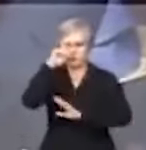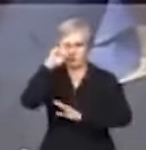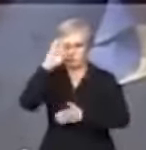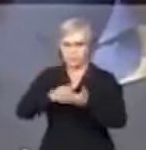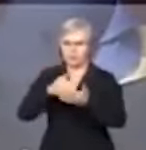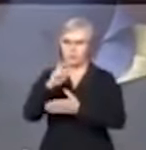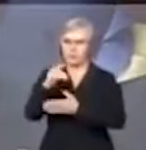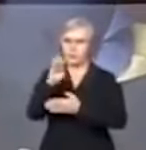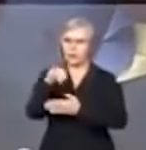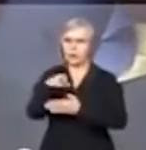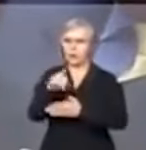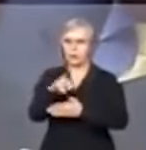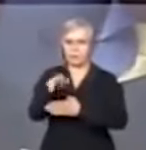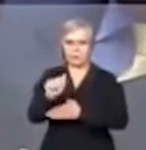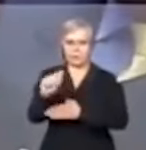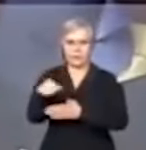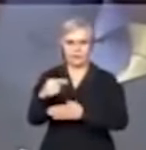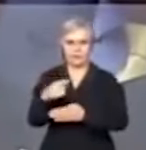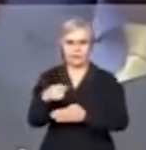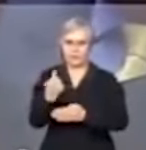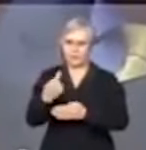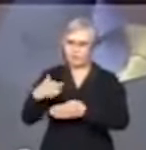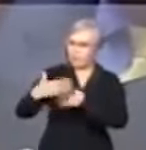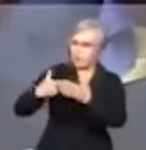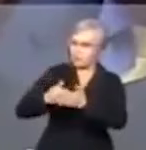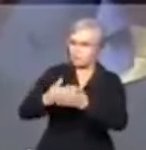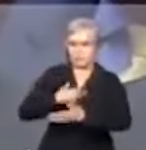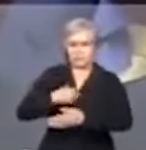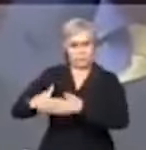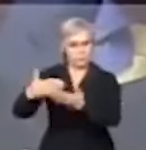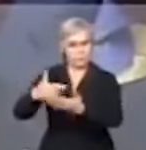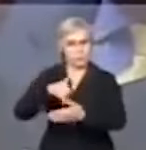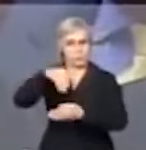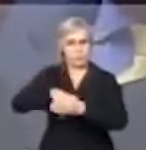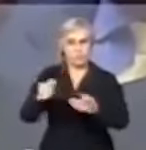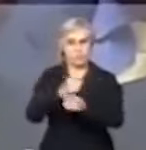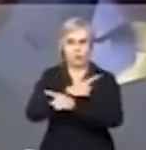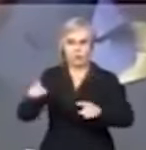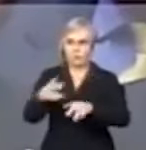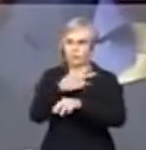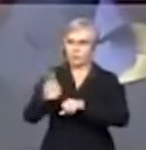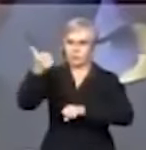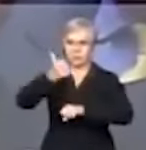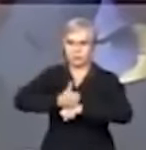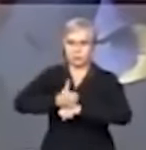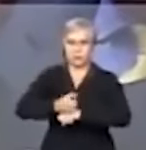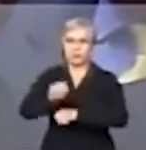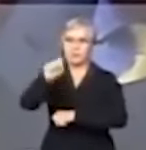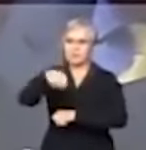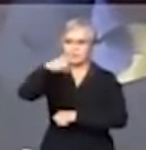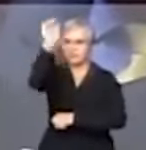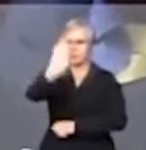pela ditadura Rubens Paiva, pelas novas gerações, eu voto não a este golpe